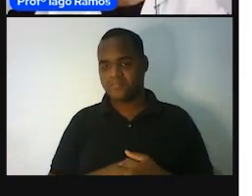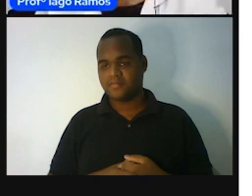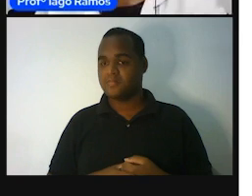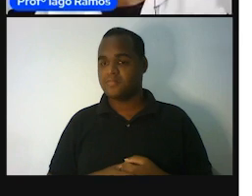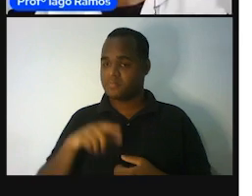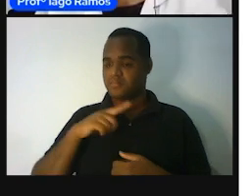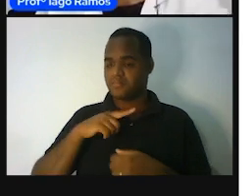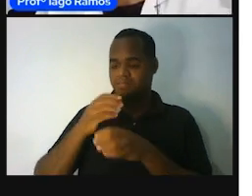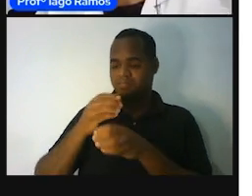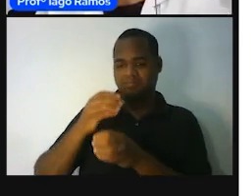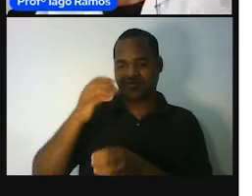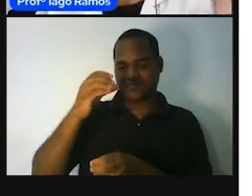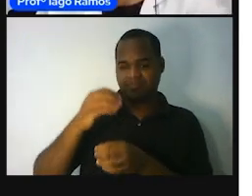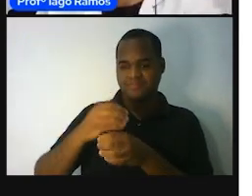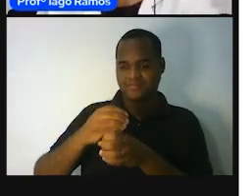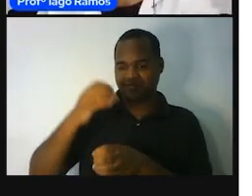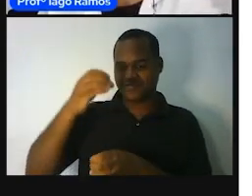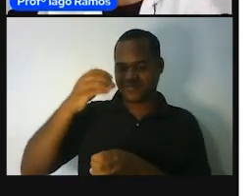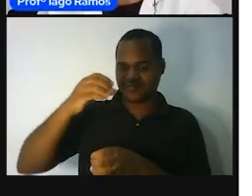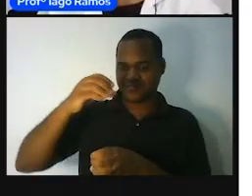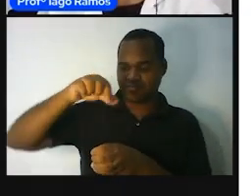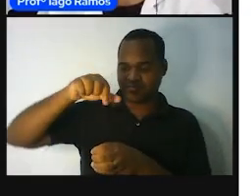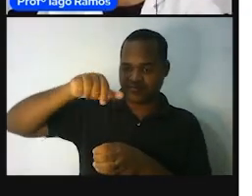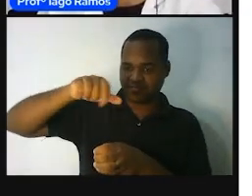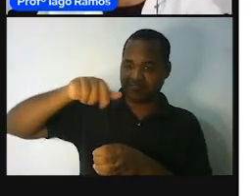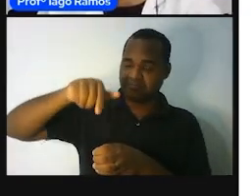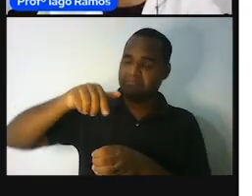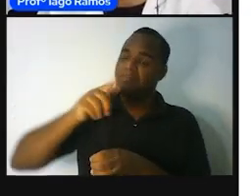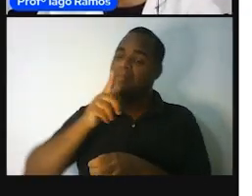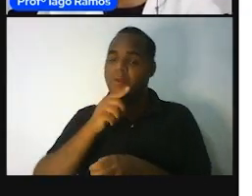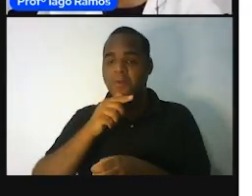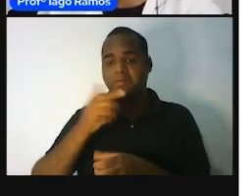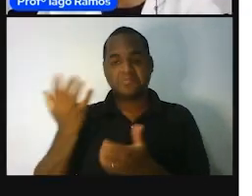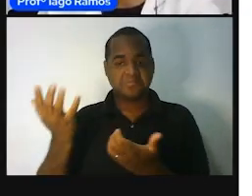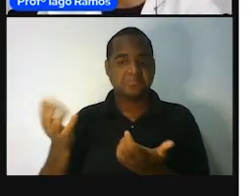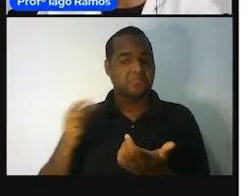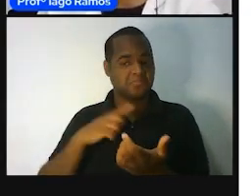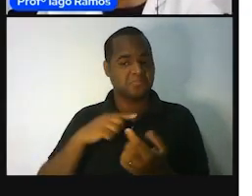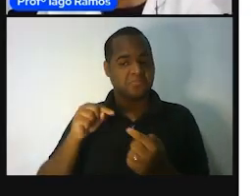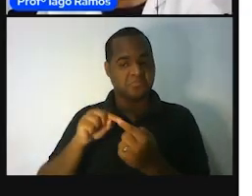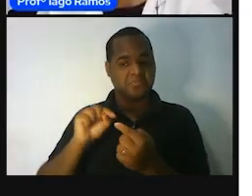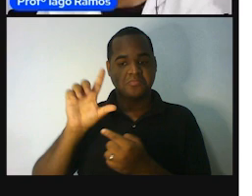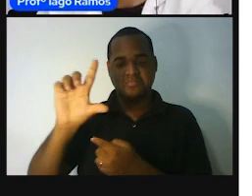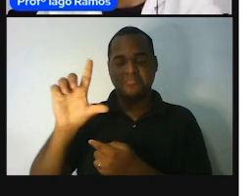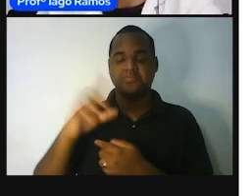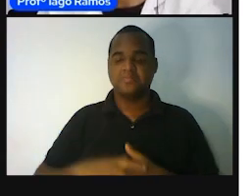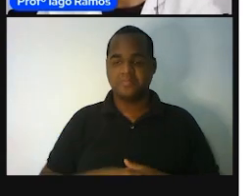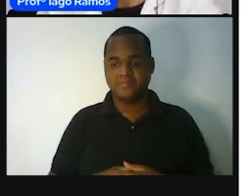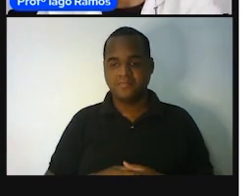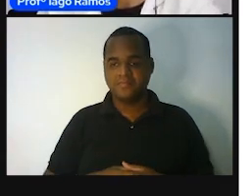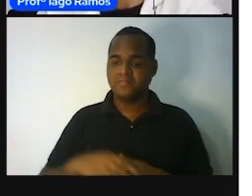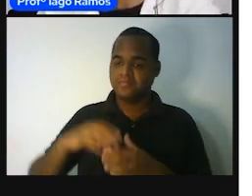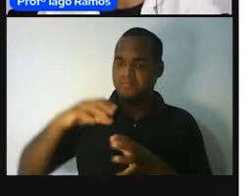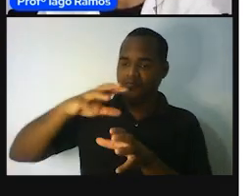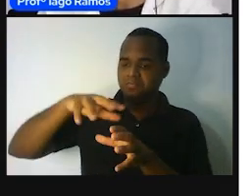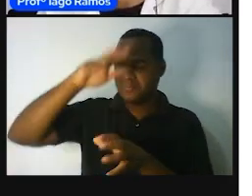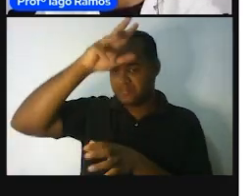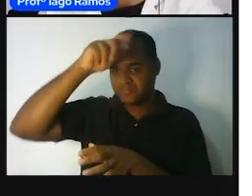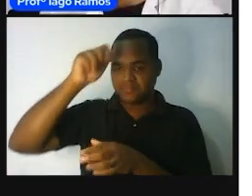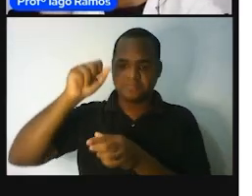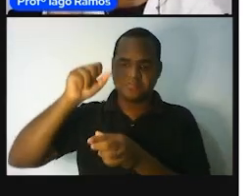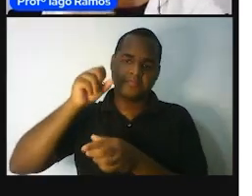Garrafas, né? Garrafas de água que são condutidas em litro, os ingredientes, os